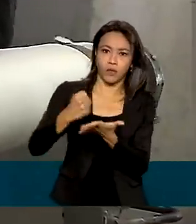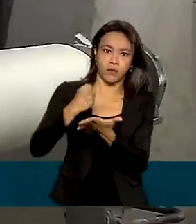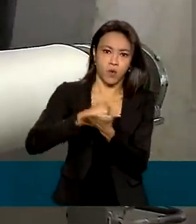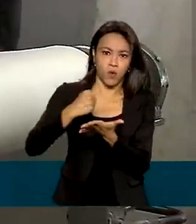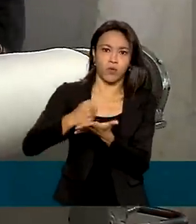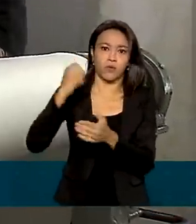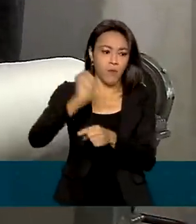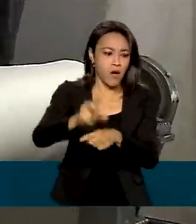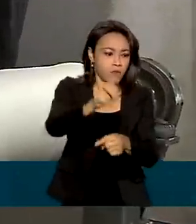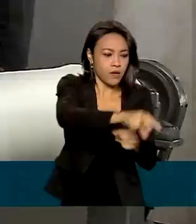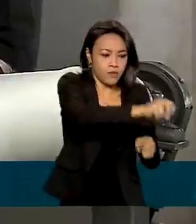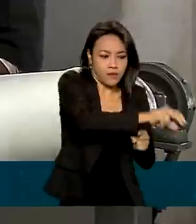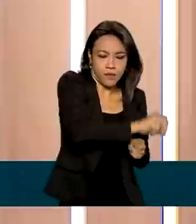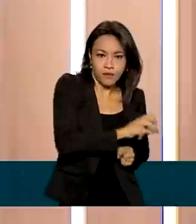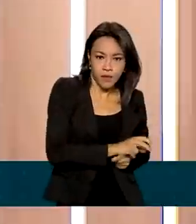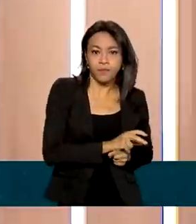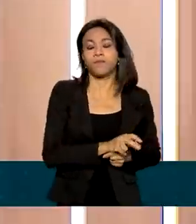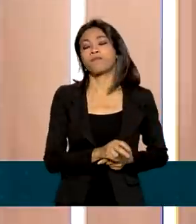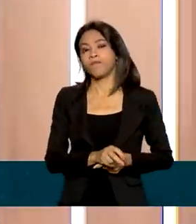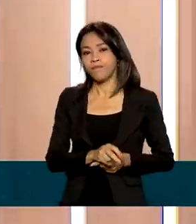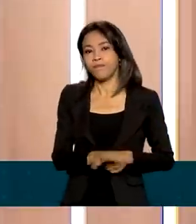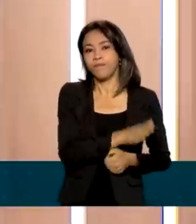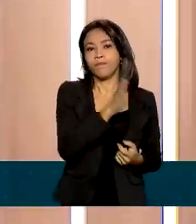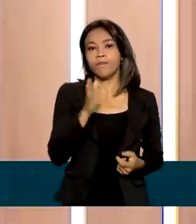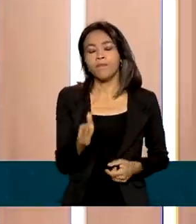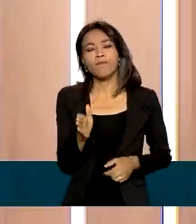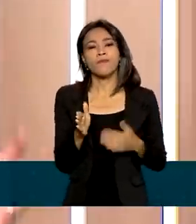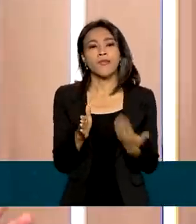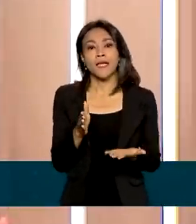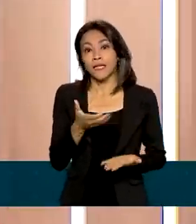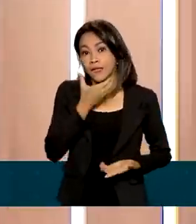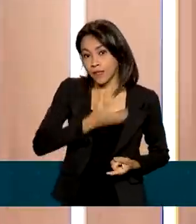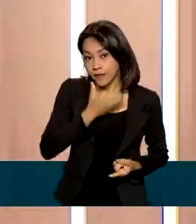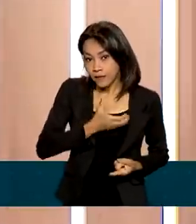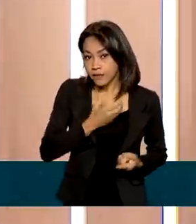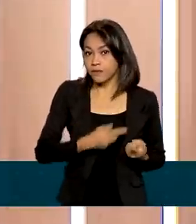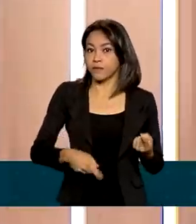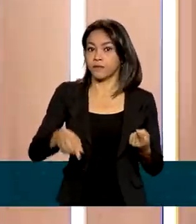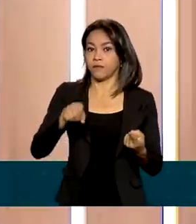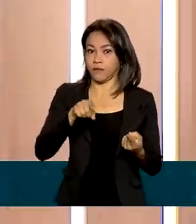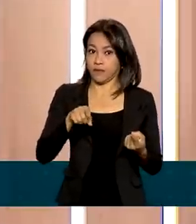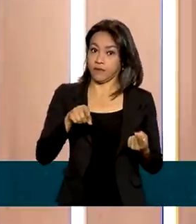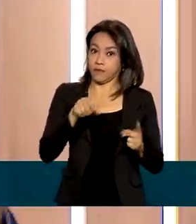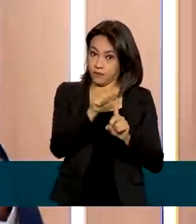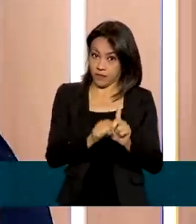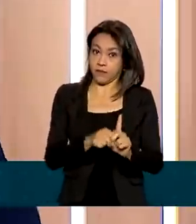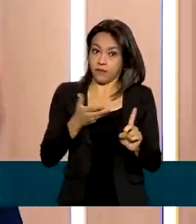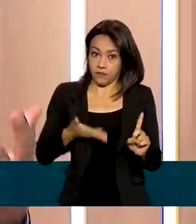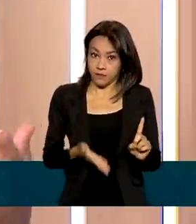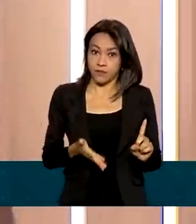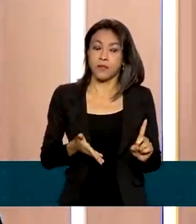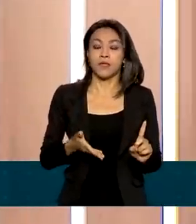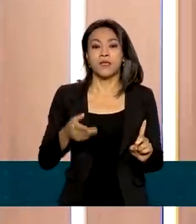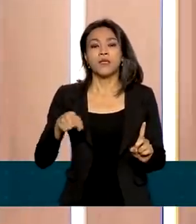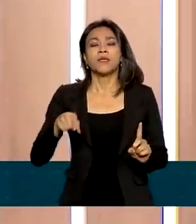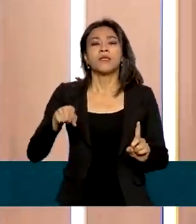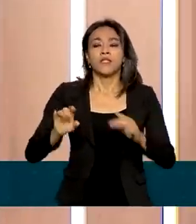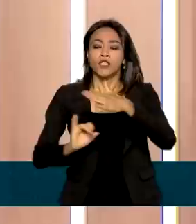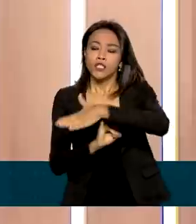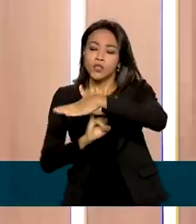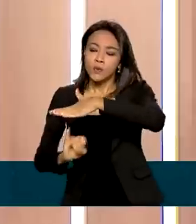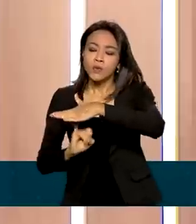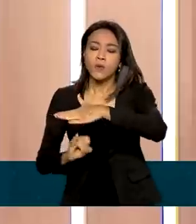deve estar dentro dessa faixa. Em relação ainda ao Natal e a dezembro, estimativas de instituições que